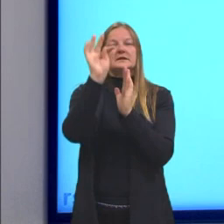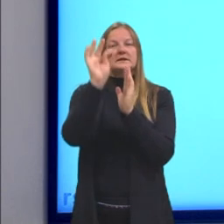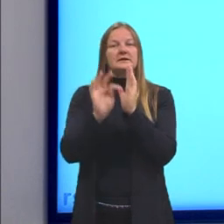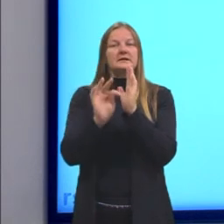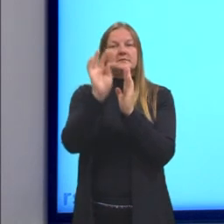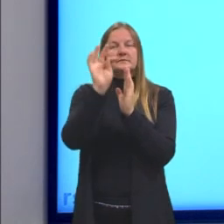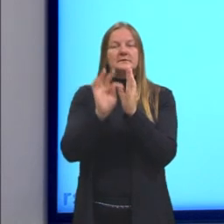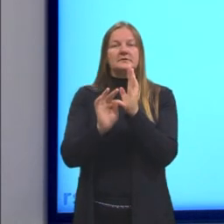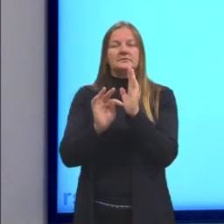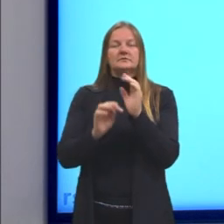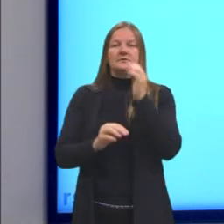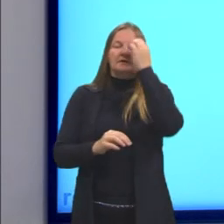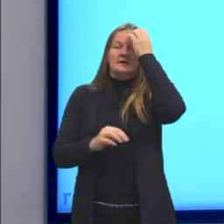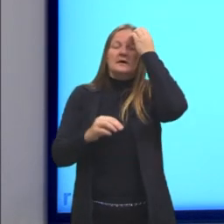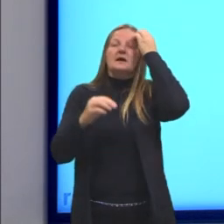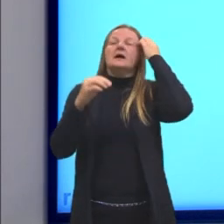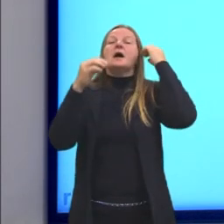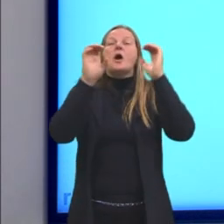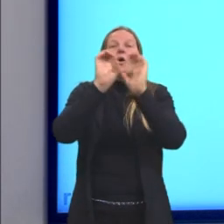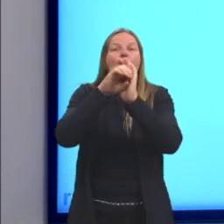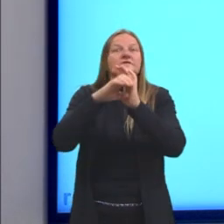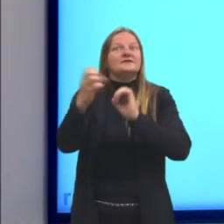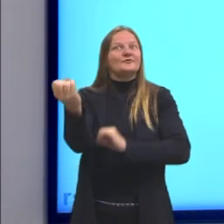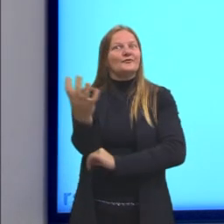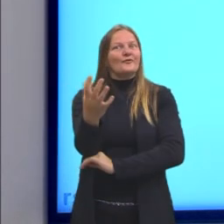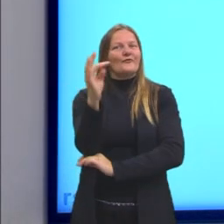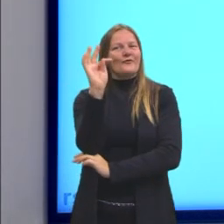Agora, gente está vendo um conceito novo. Temperatura.